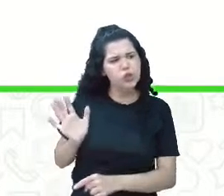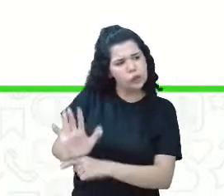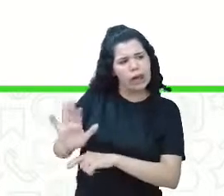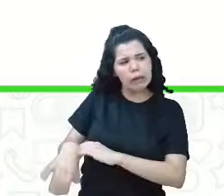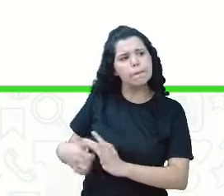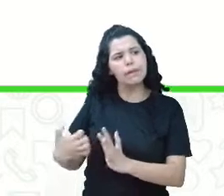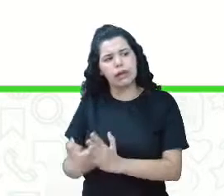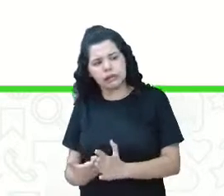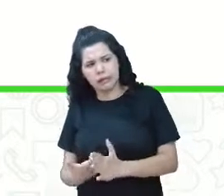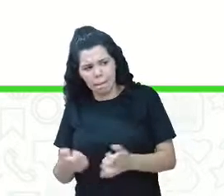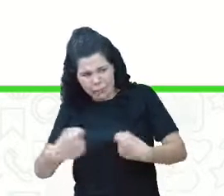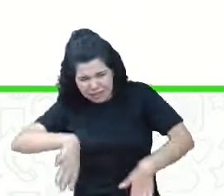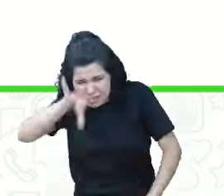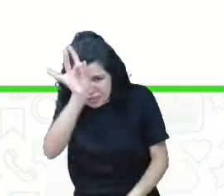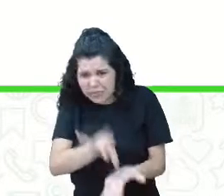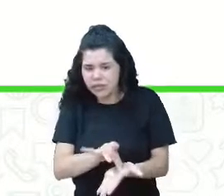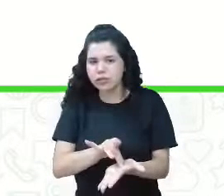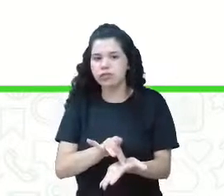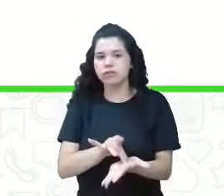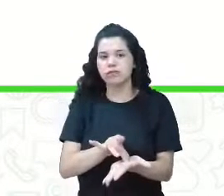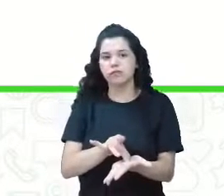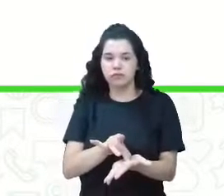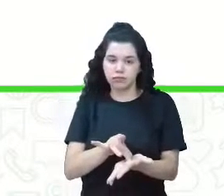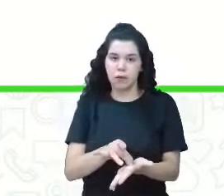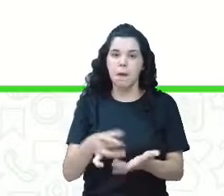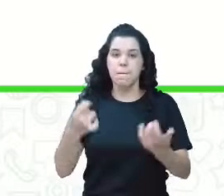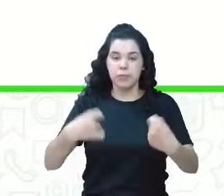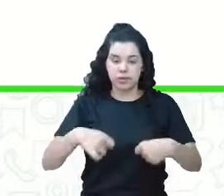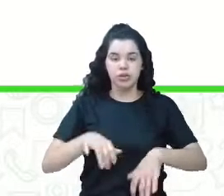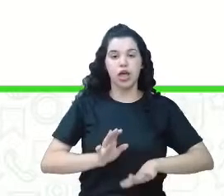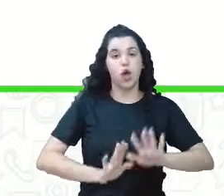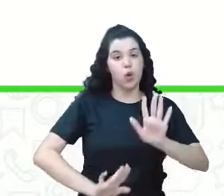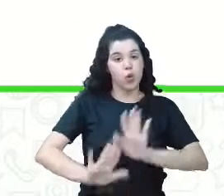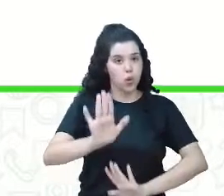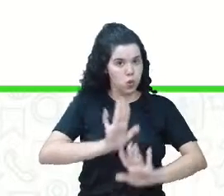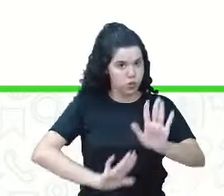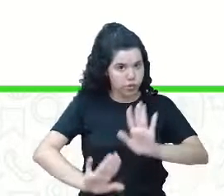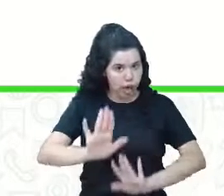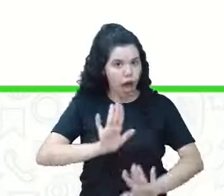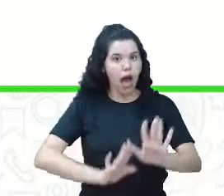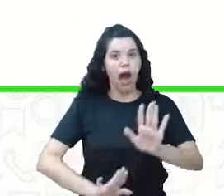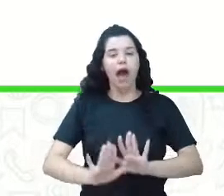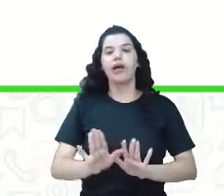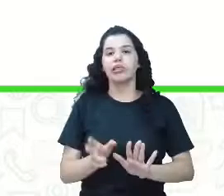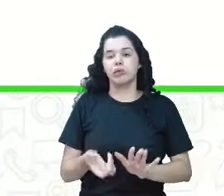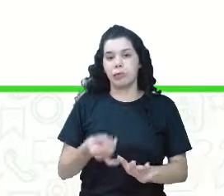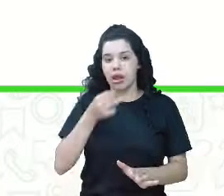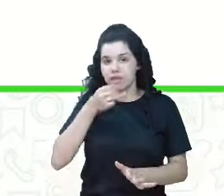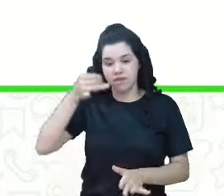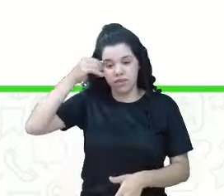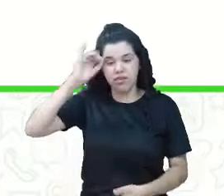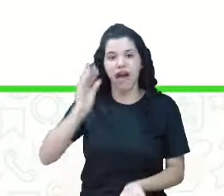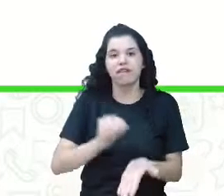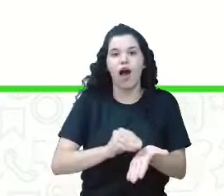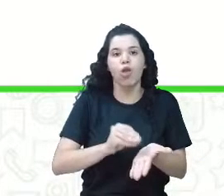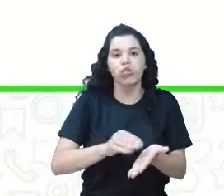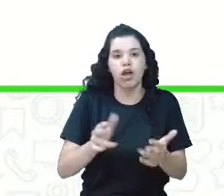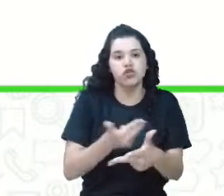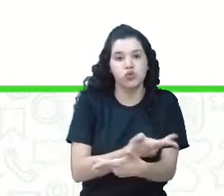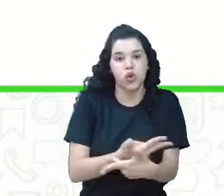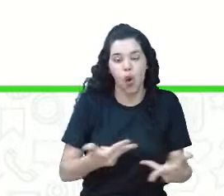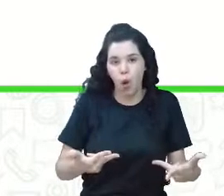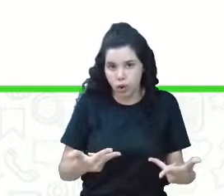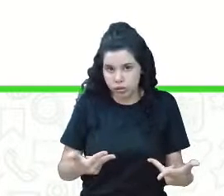disso? Cuidado com desabastecimento. Olha lá, Dona Leia, faltou o feijão da sua feijoada.